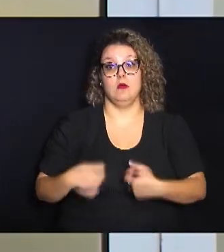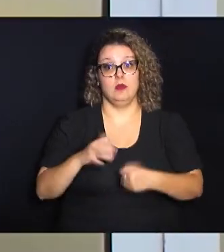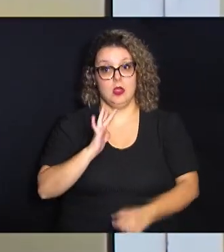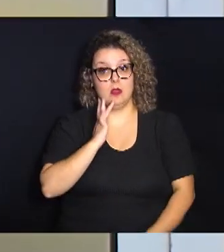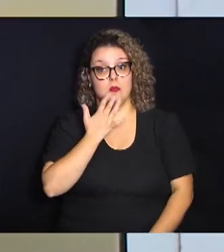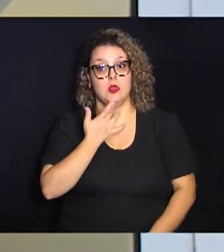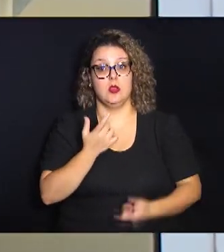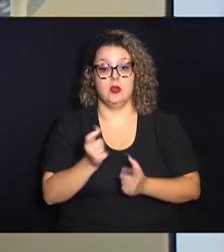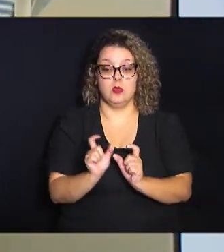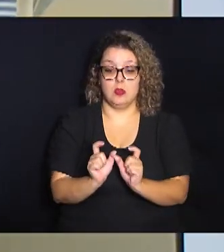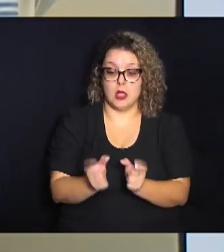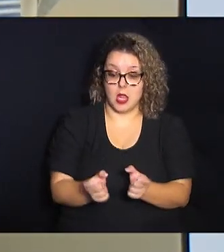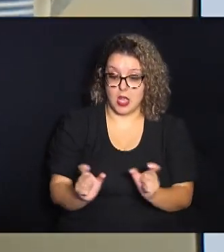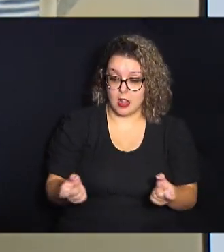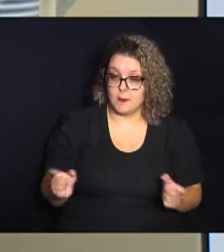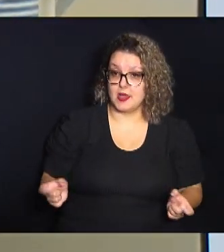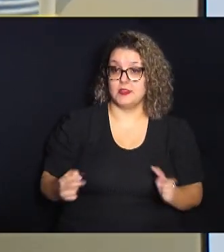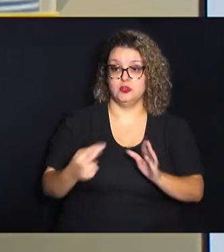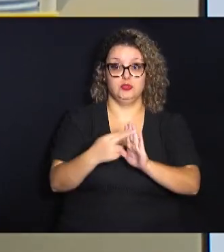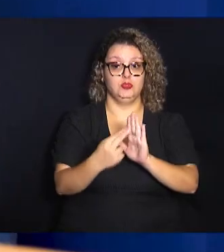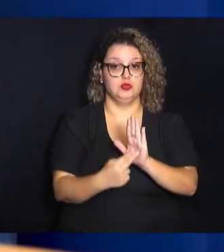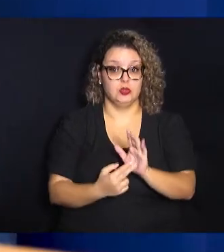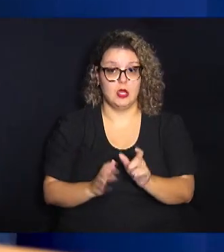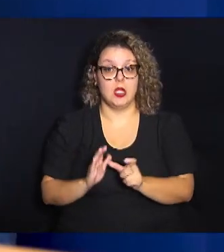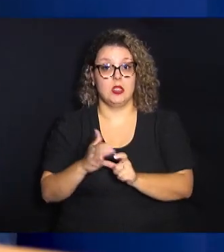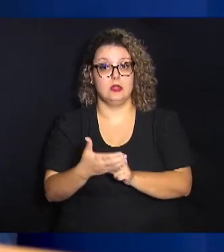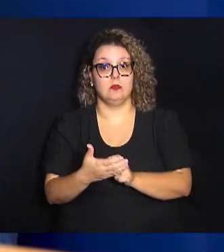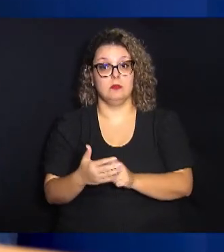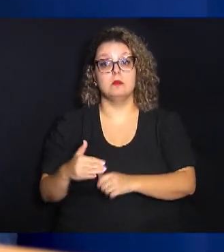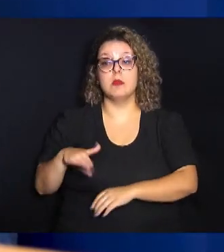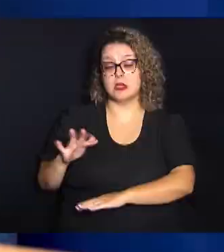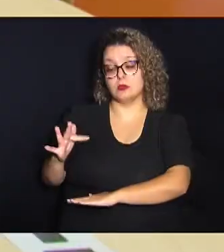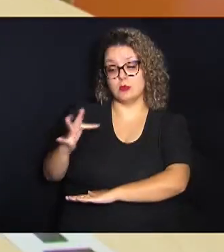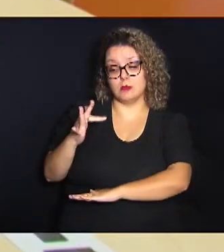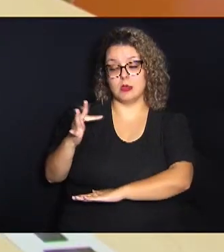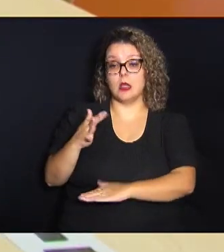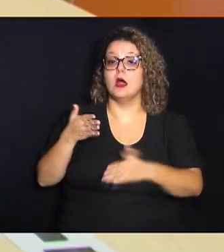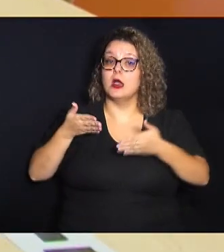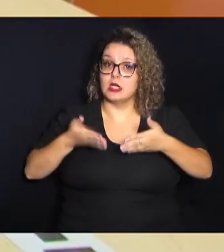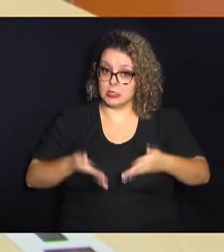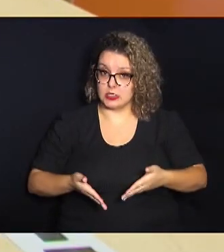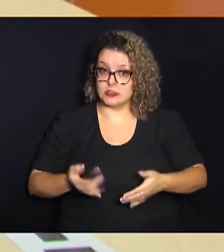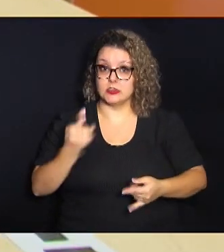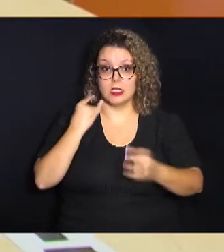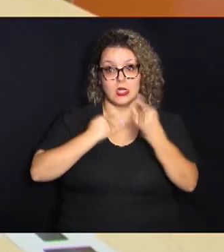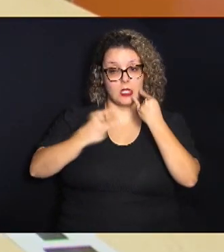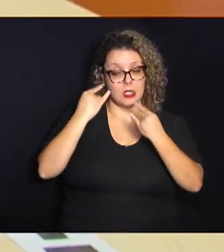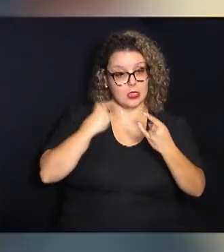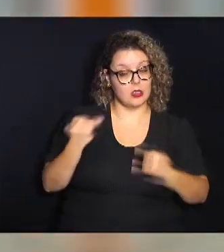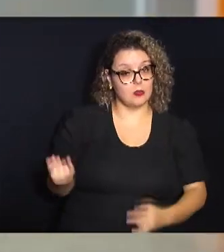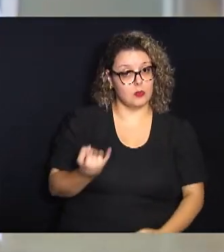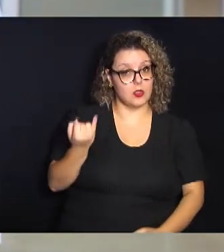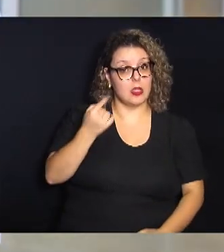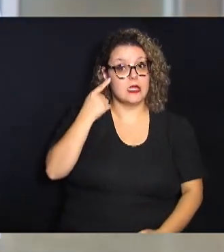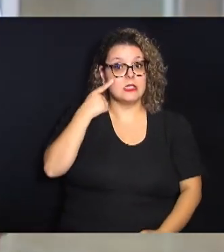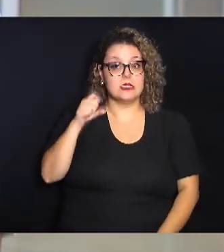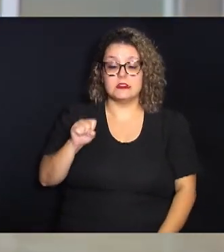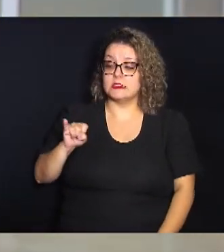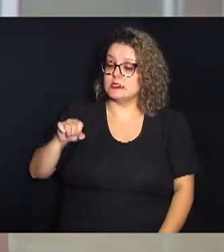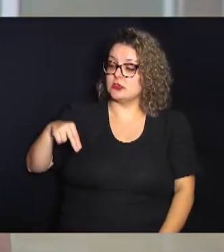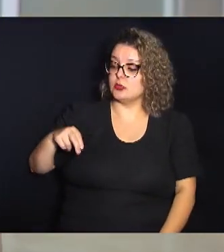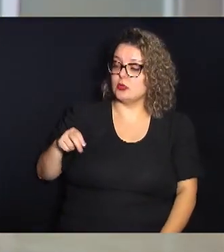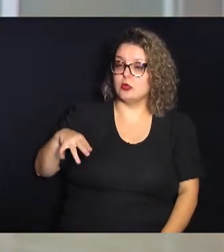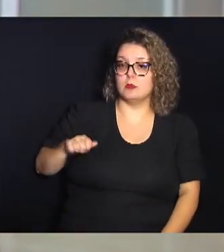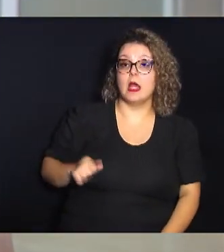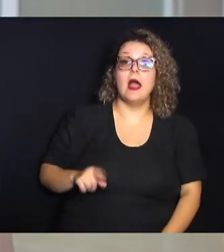a gramática normativa e termos que sejam mais formais então nesse caso é interessante pensar nos sinônimos em vez de você dizer